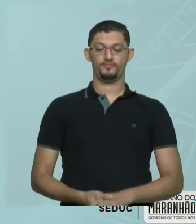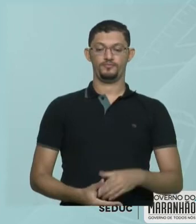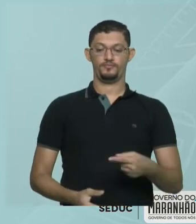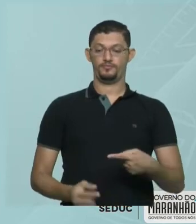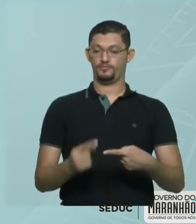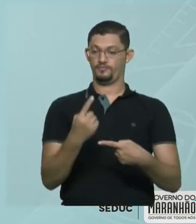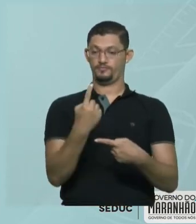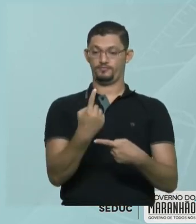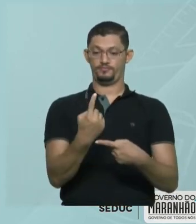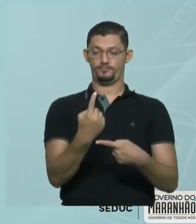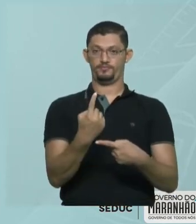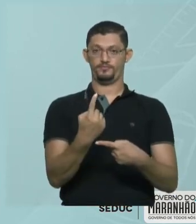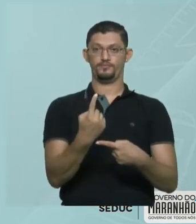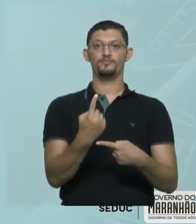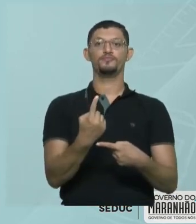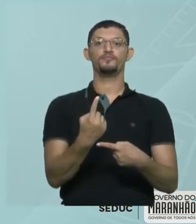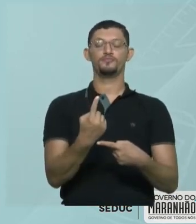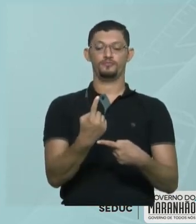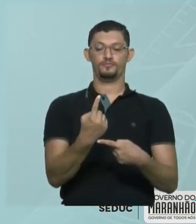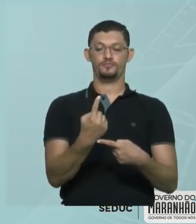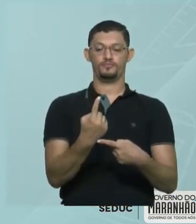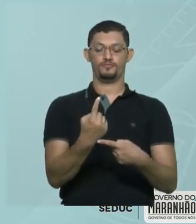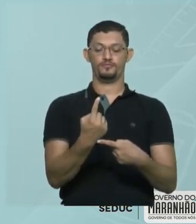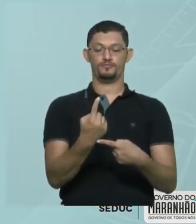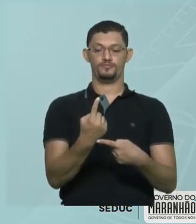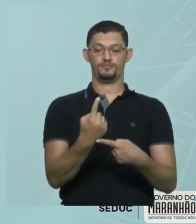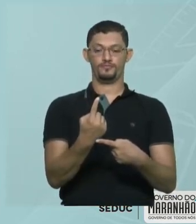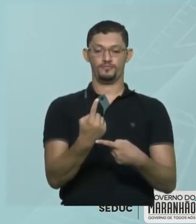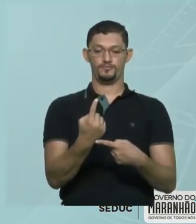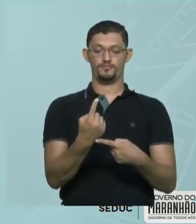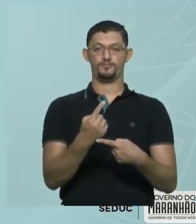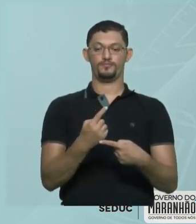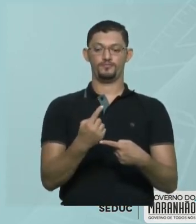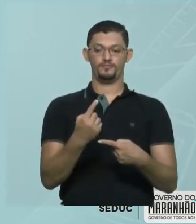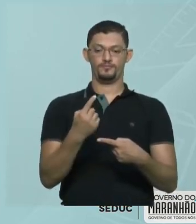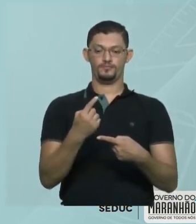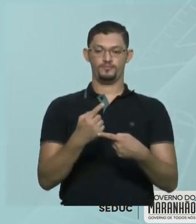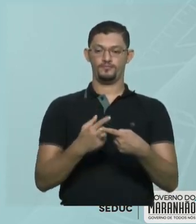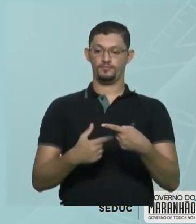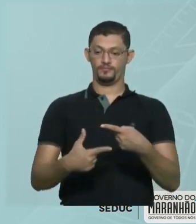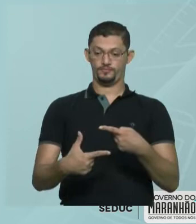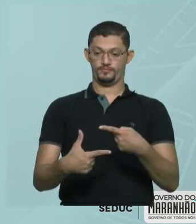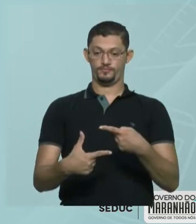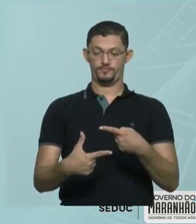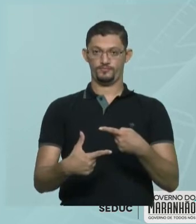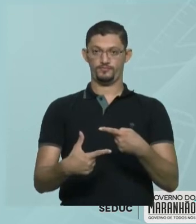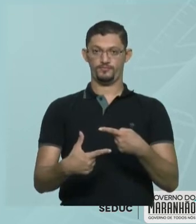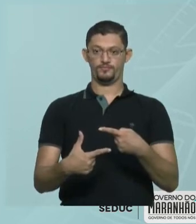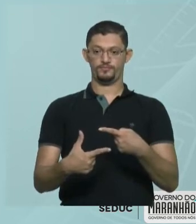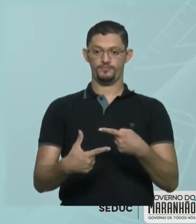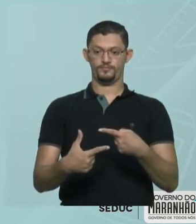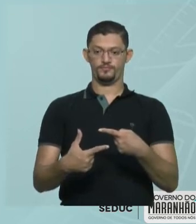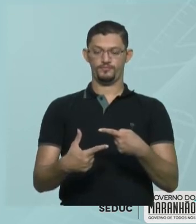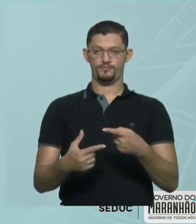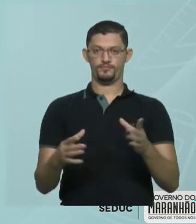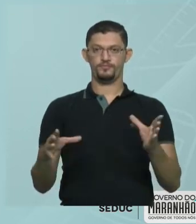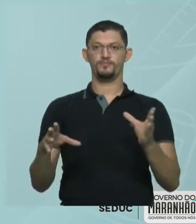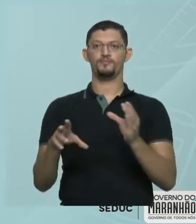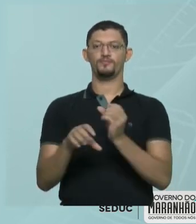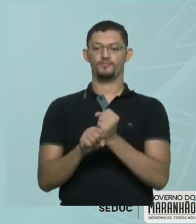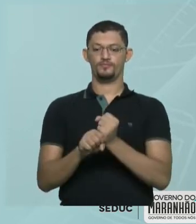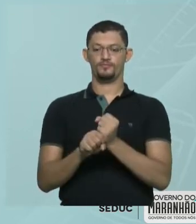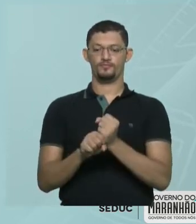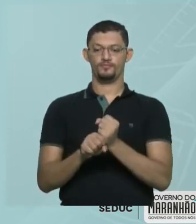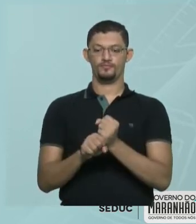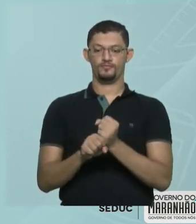é o número de mols, que é 1, dividido pelo volume, que é 2, dividindo 1 por 2, eu